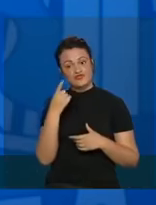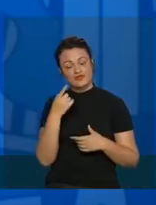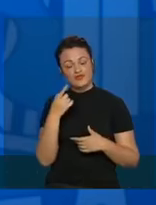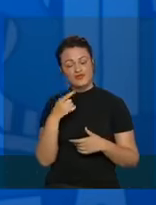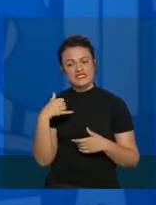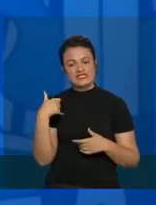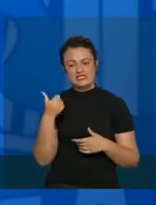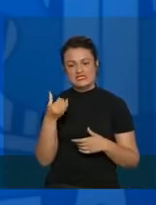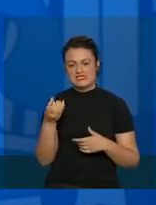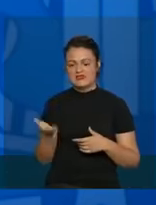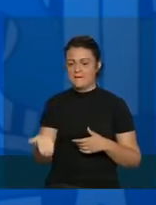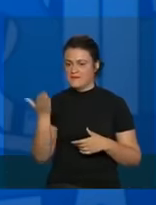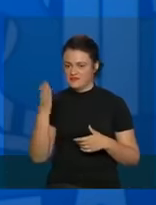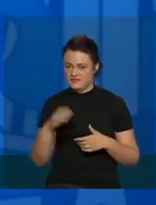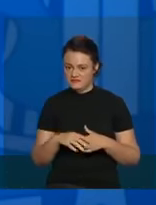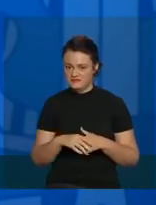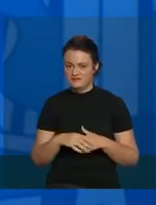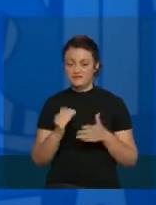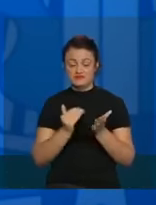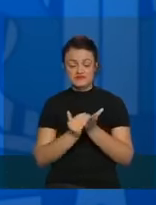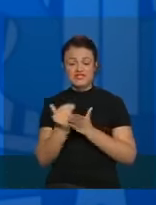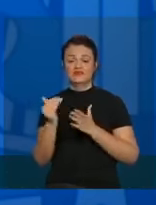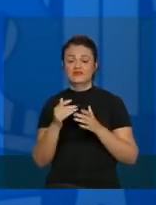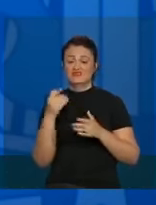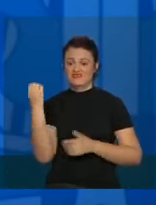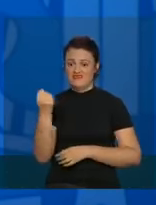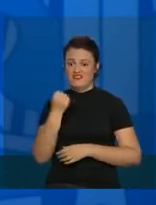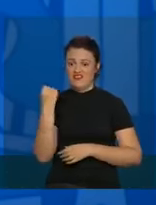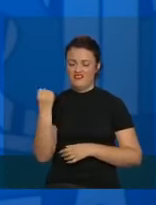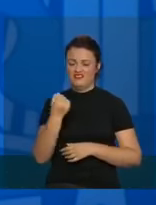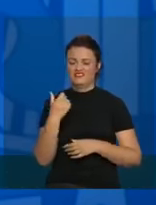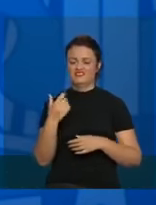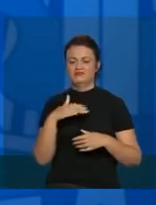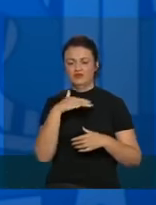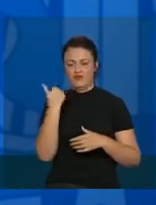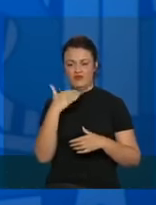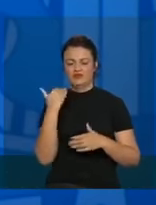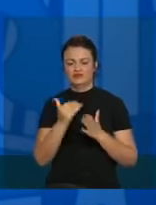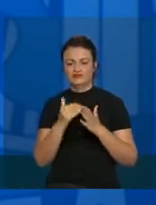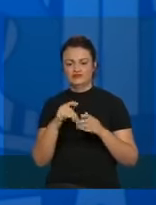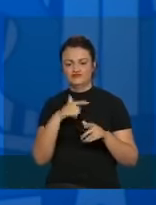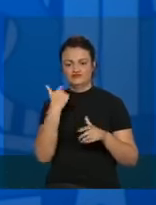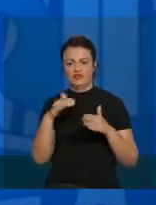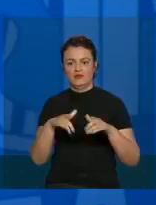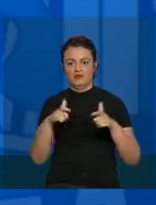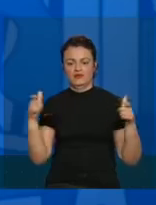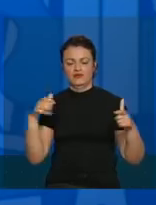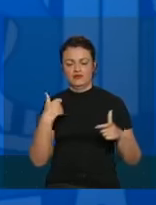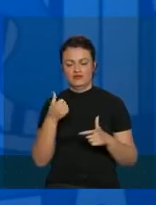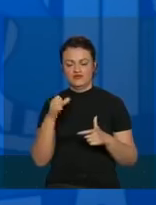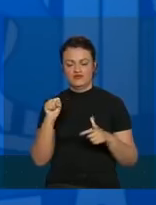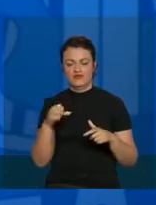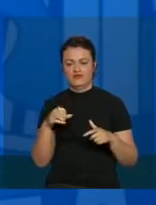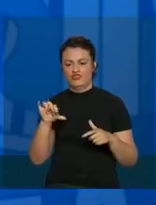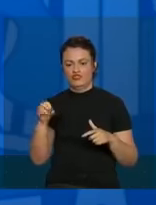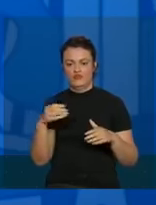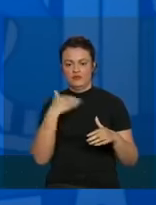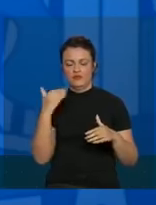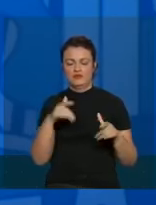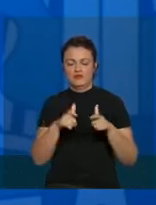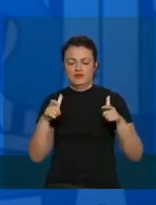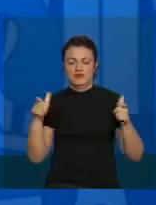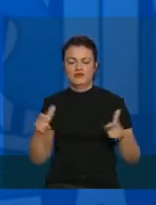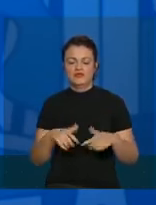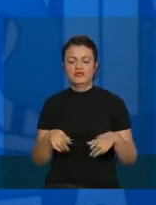acima de 60 anos, ela começa a ter uma letalidade maior, acima de 80, acima de 90 anos, e um número